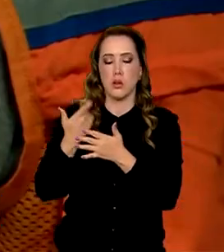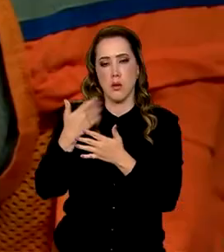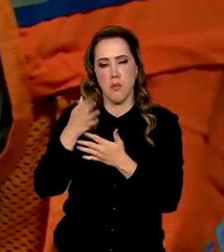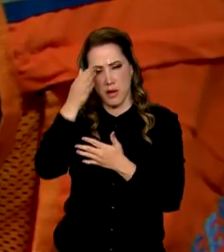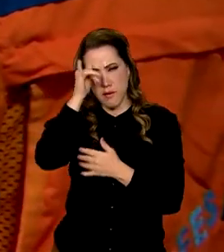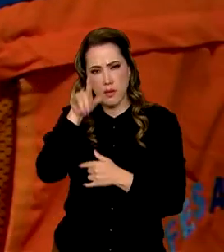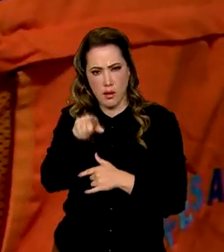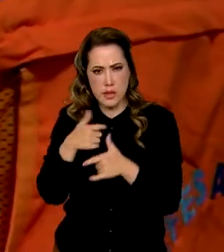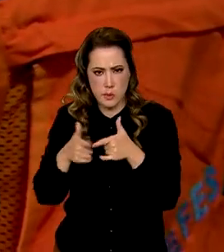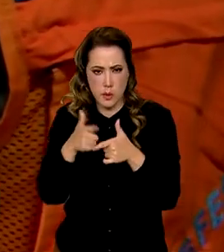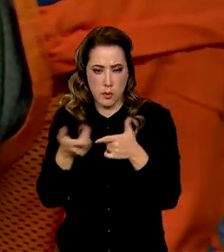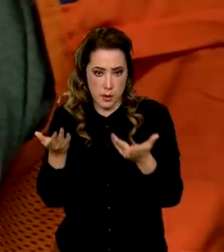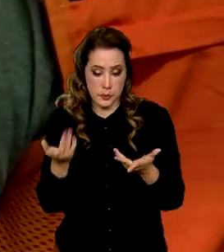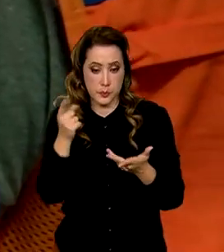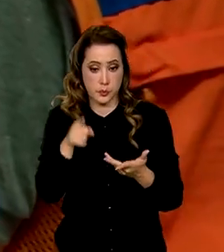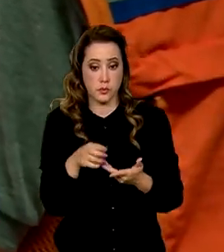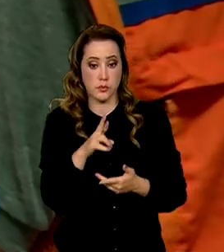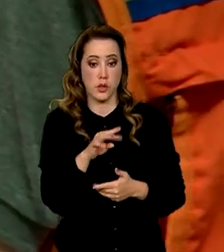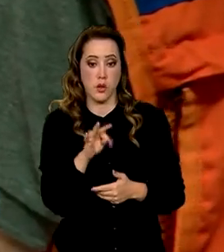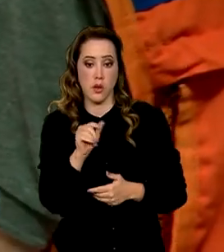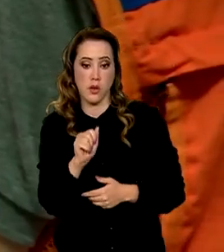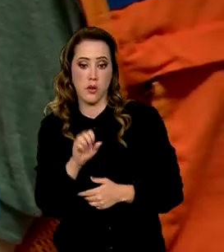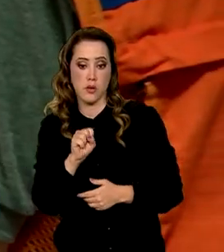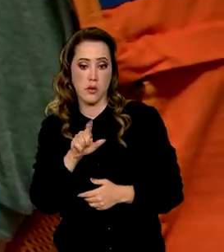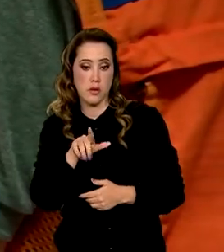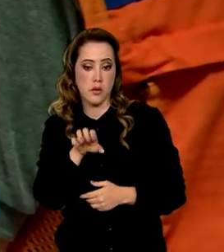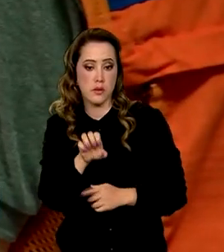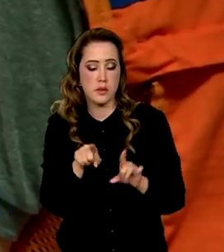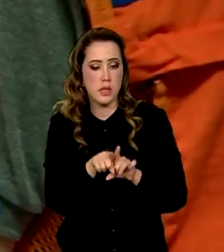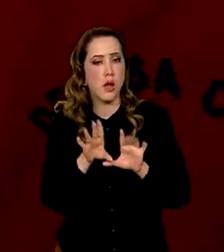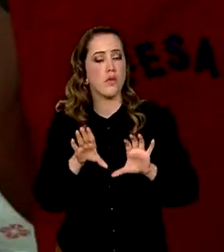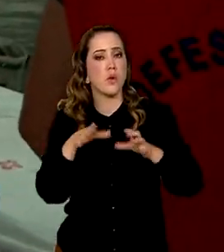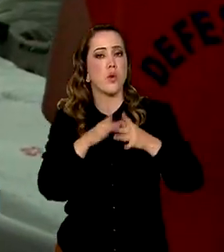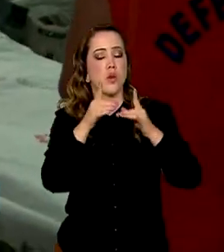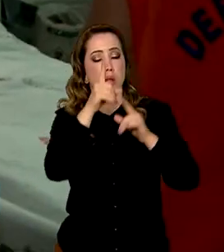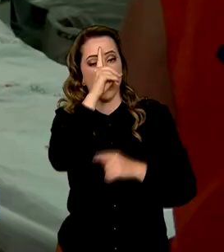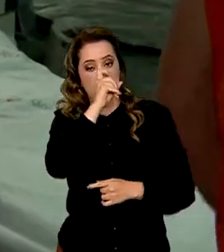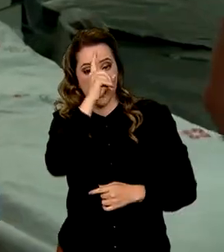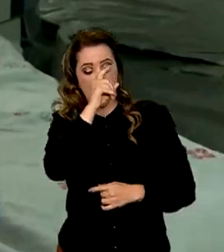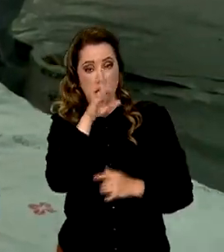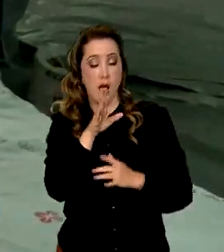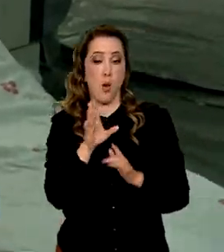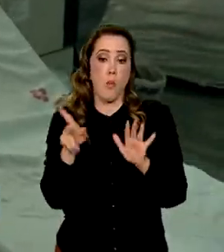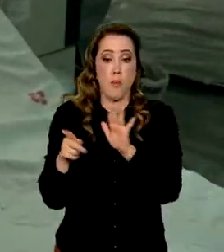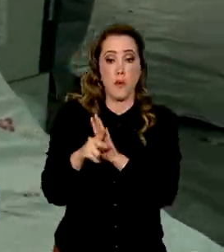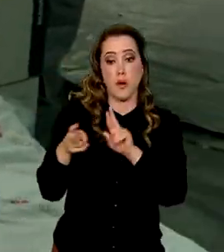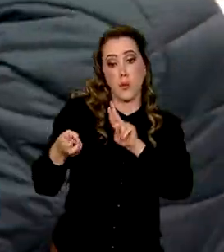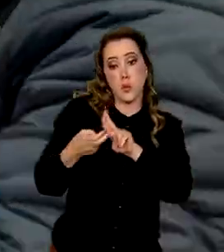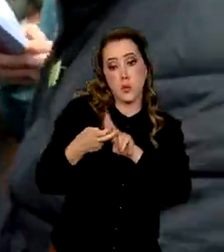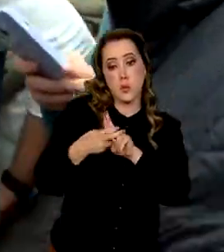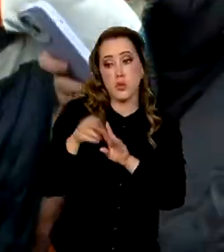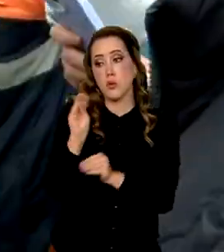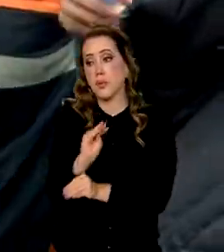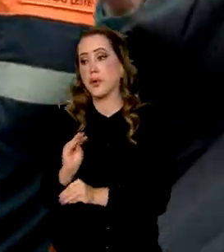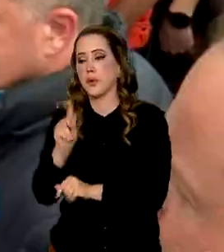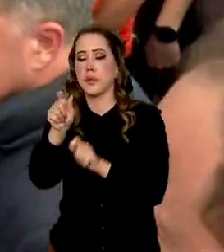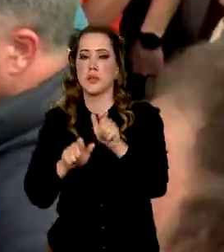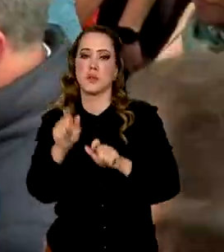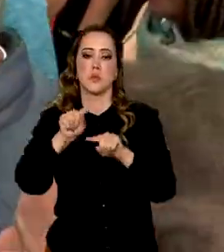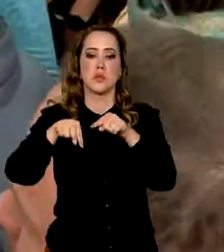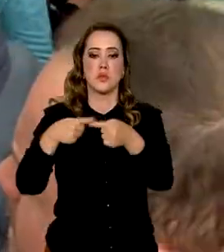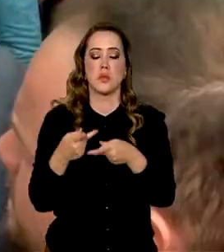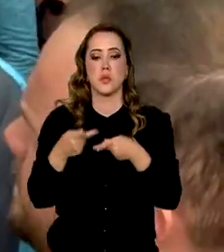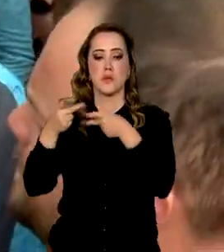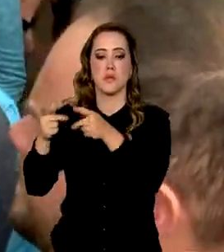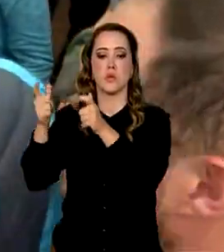Em Roca Salles, foi ao hospital de campanha montado pela Força Nacional do SUS para atender as vítimas. Depois esteve em Mussum